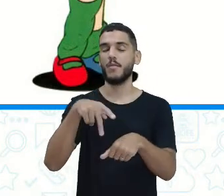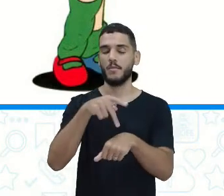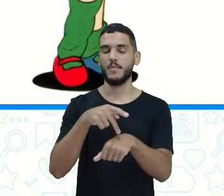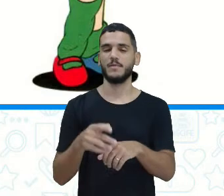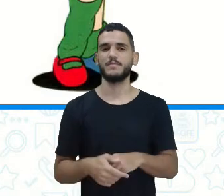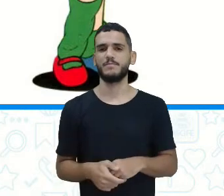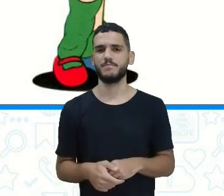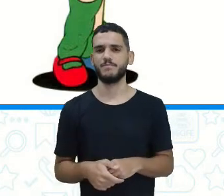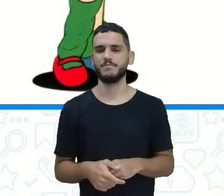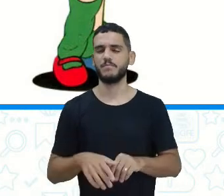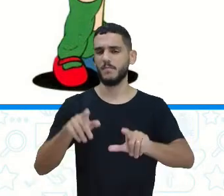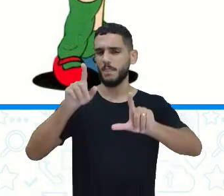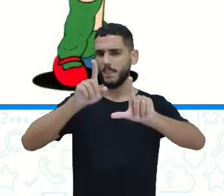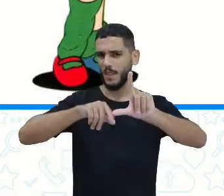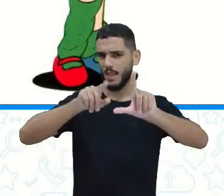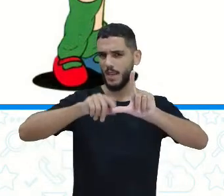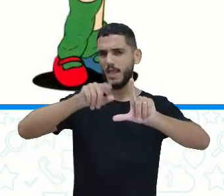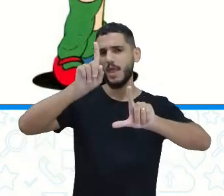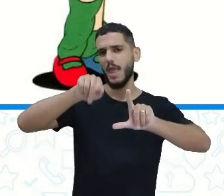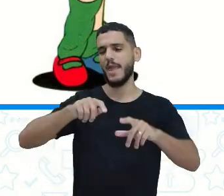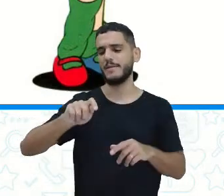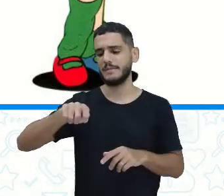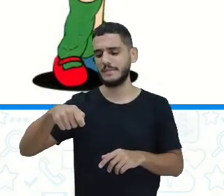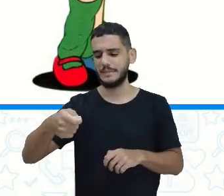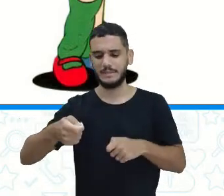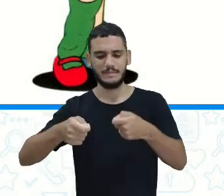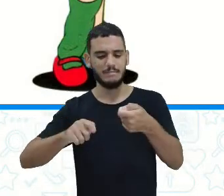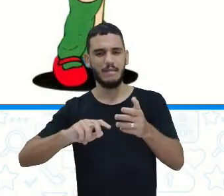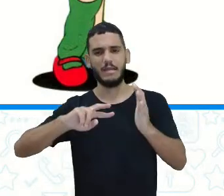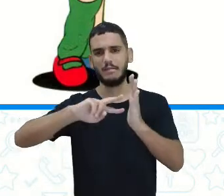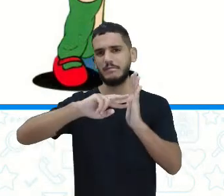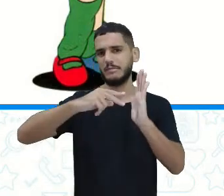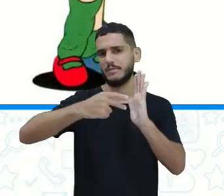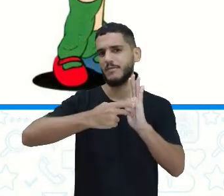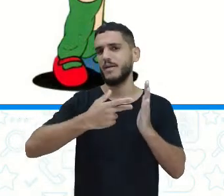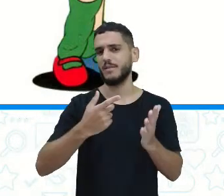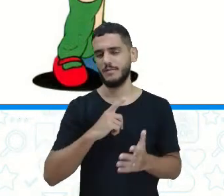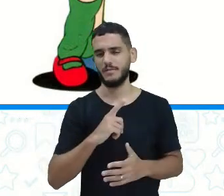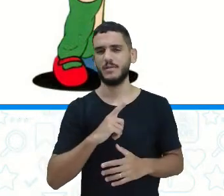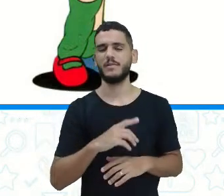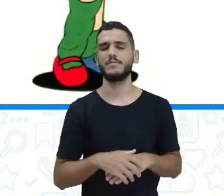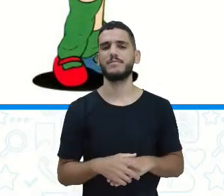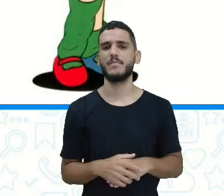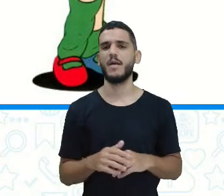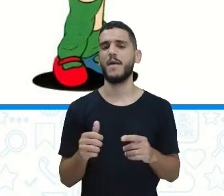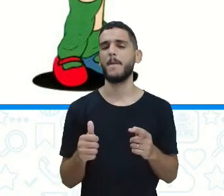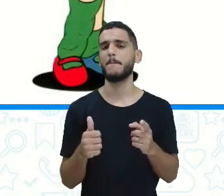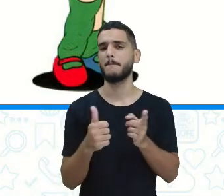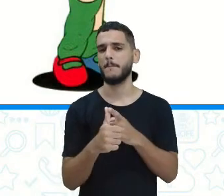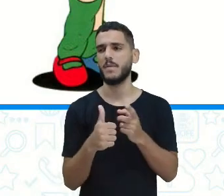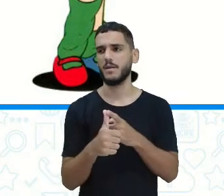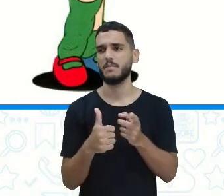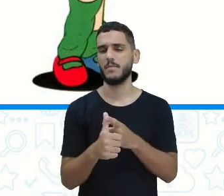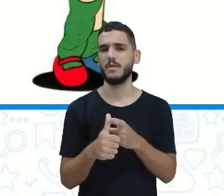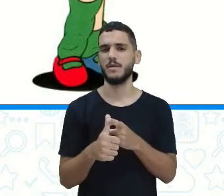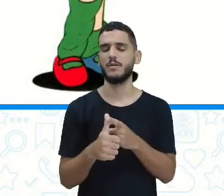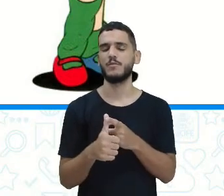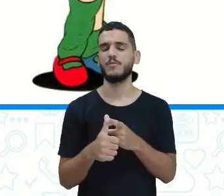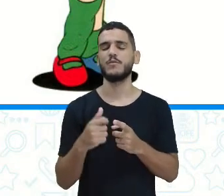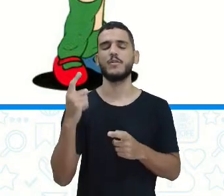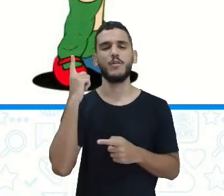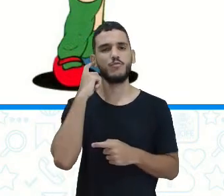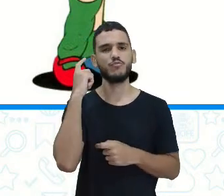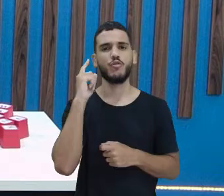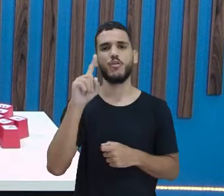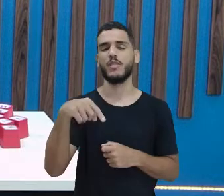sinaizinhos que os homens usam para representar esses sonhos. Primeiro há os sonhos, depois é que